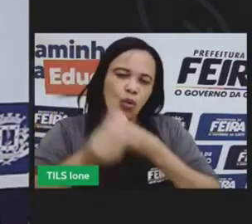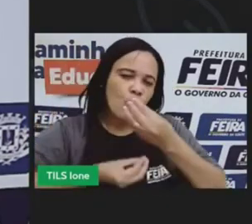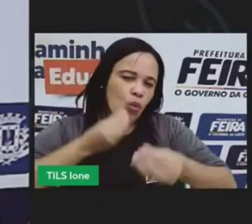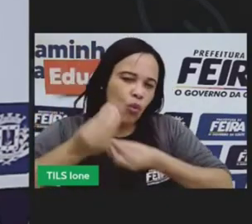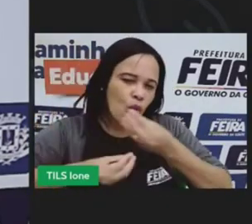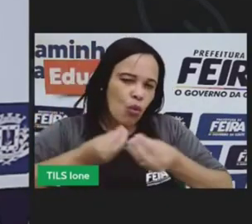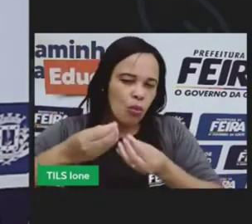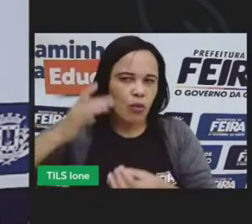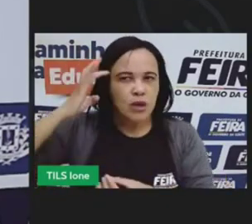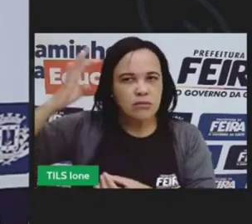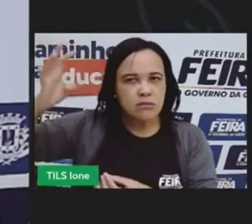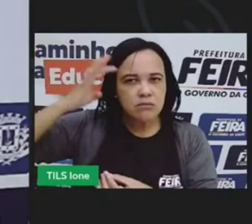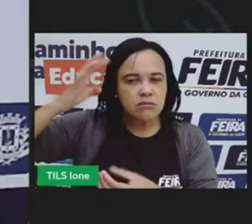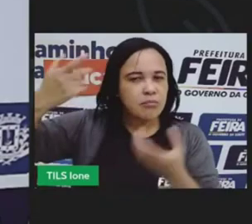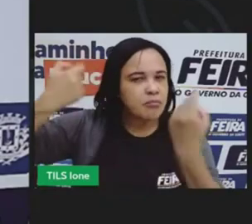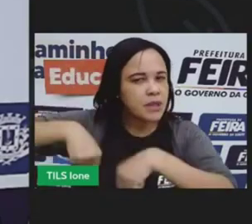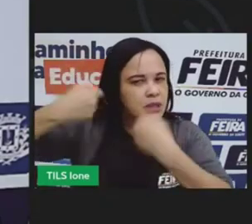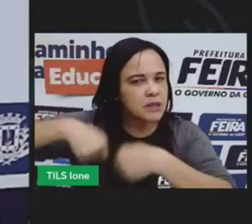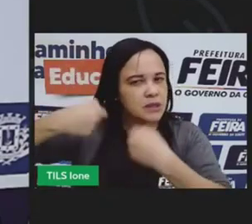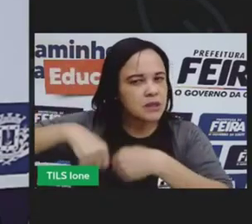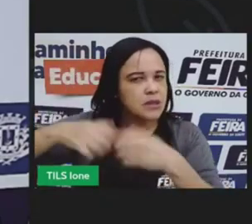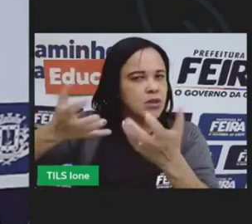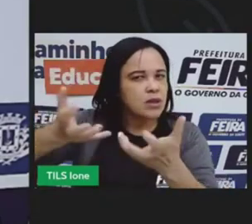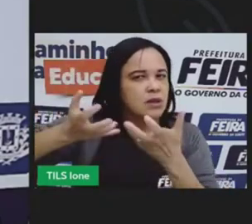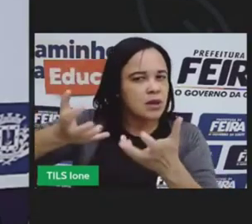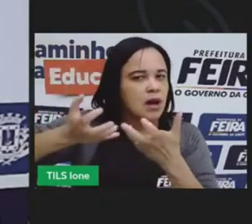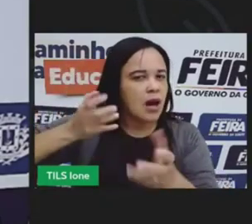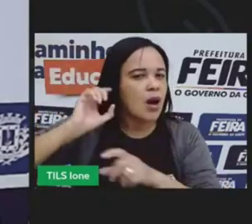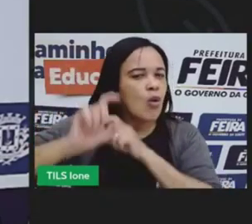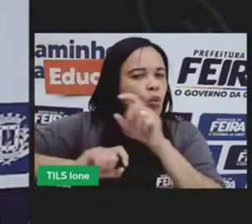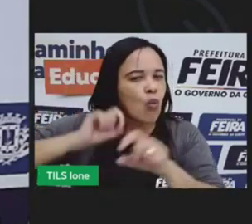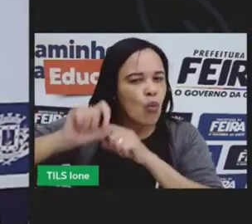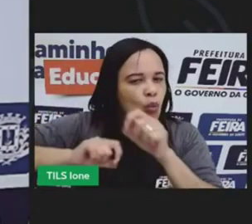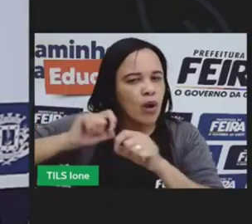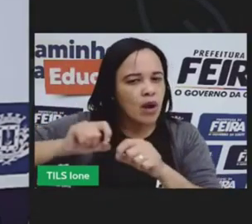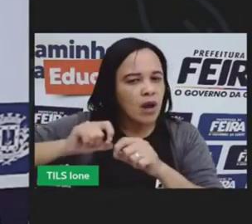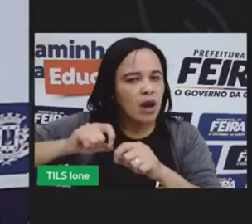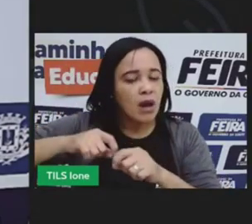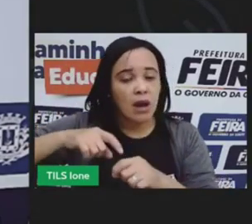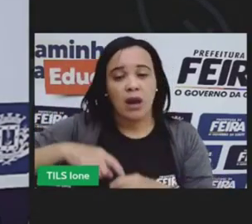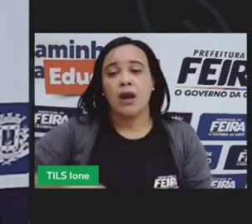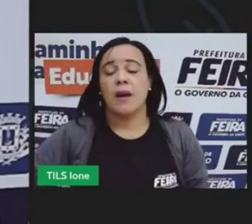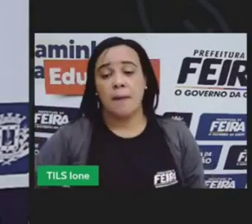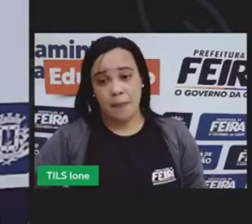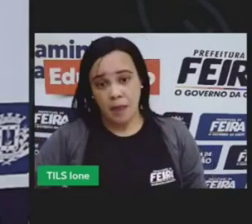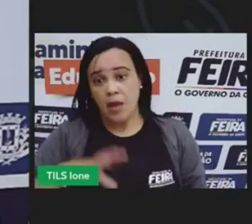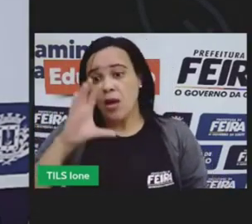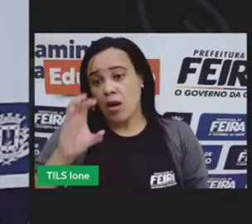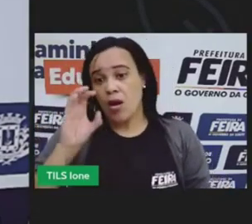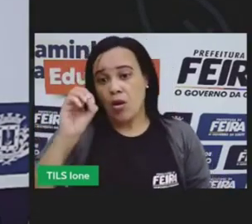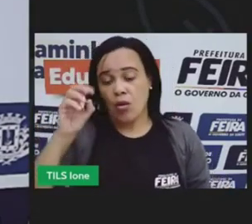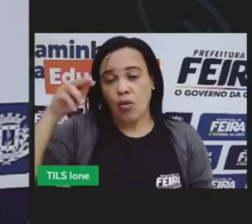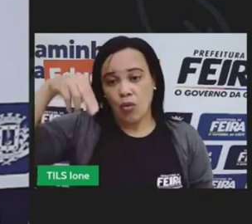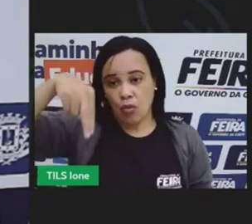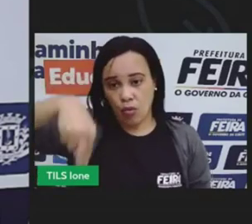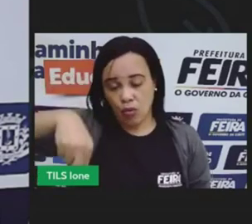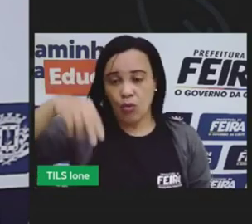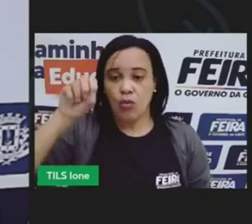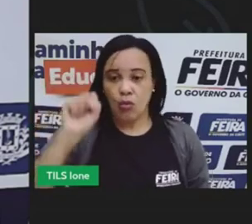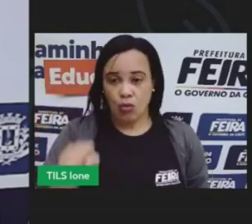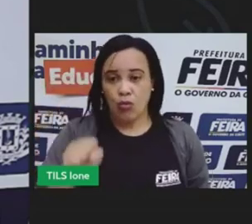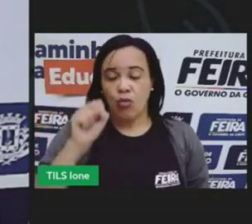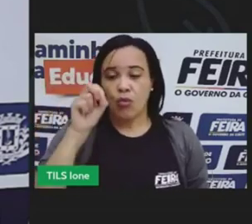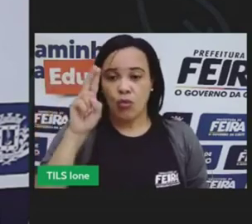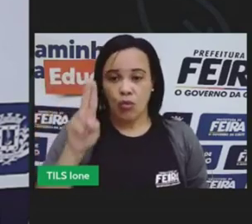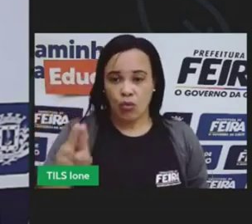você precisa porque o consumismo é aquele consumo desempregado que não analisa as necessidades e